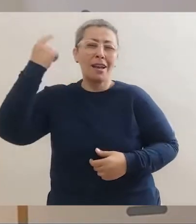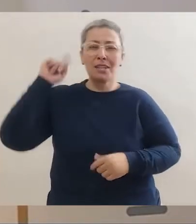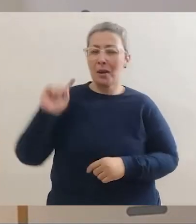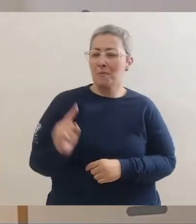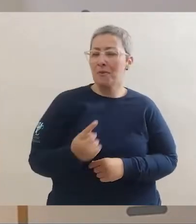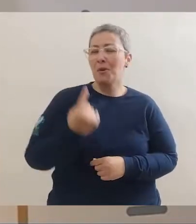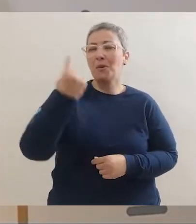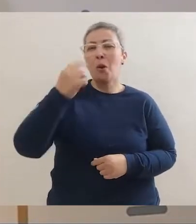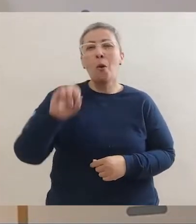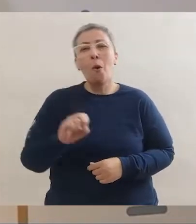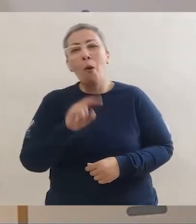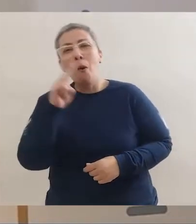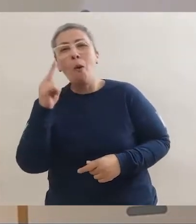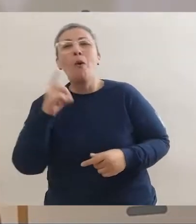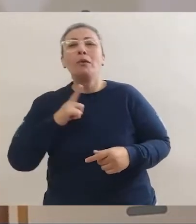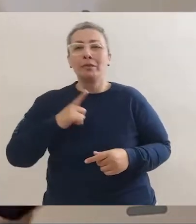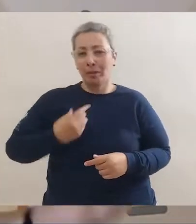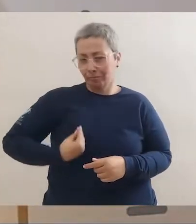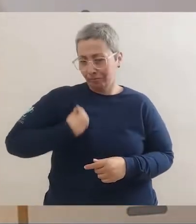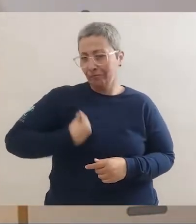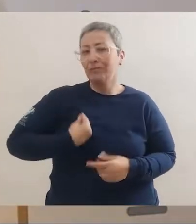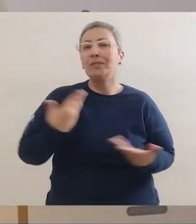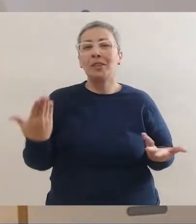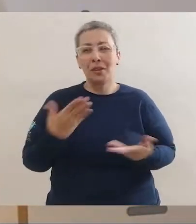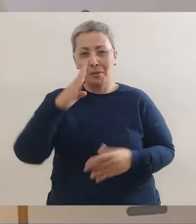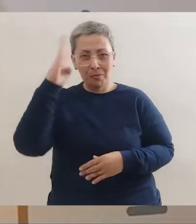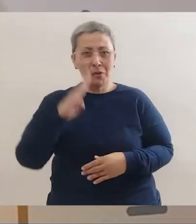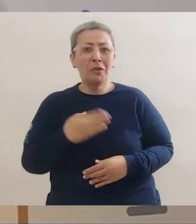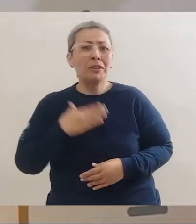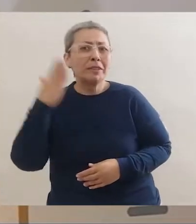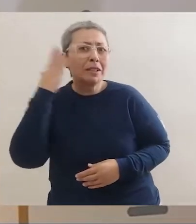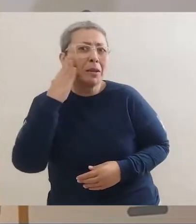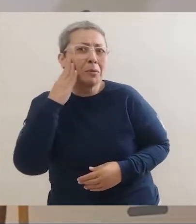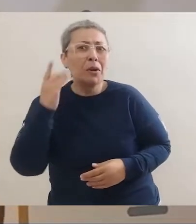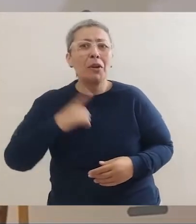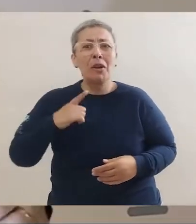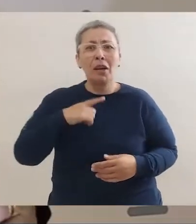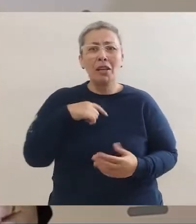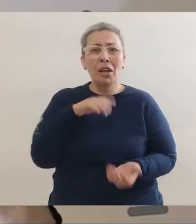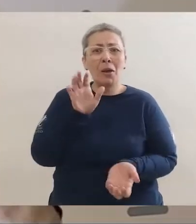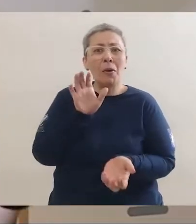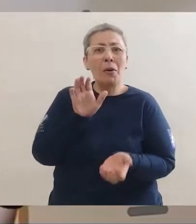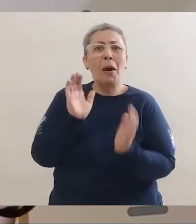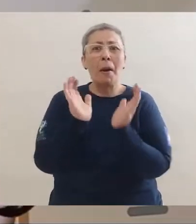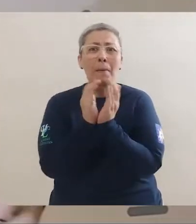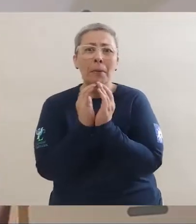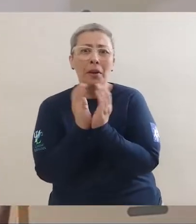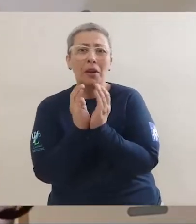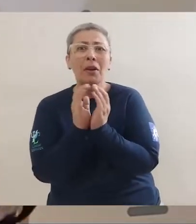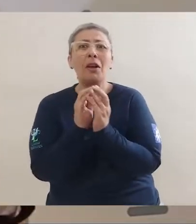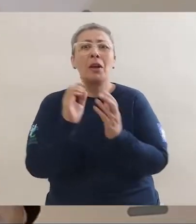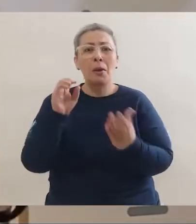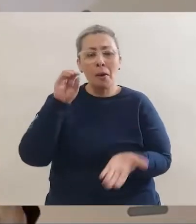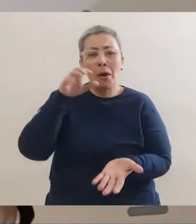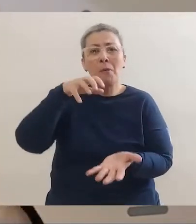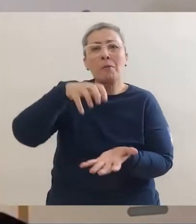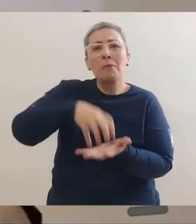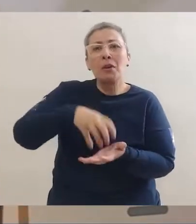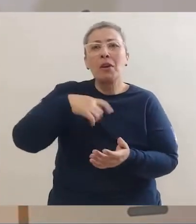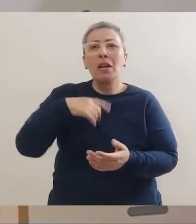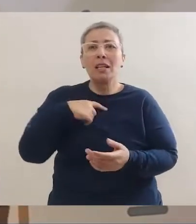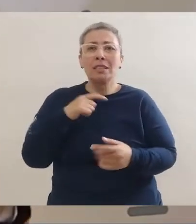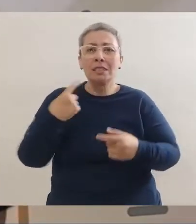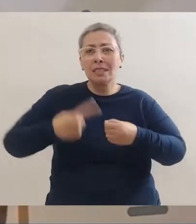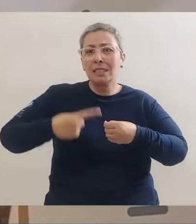as mais antigas, as primeiras ou ainda em funcionamento do Brasil. Vocês sabiam que Recife, a capital de Pernambuco,